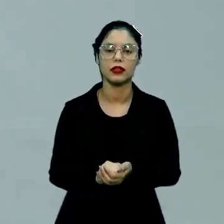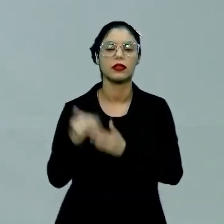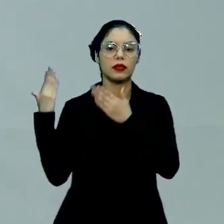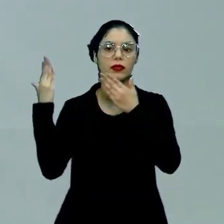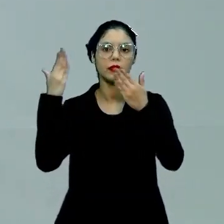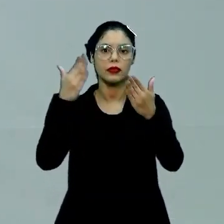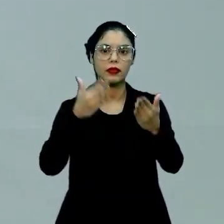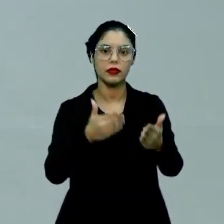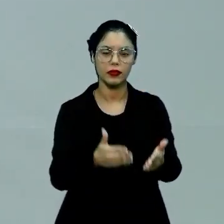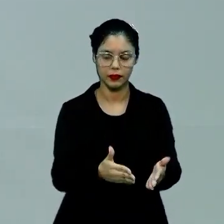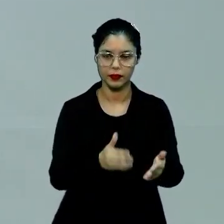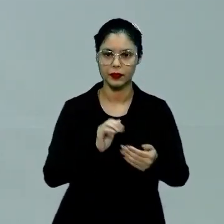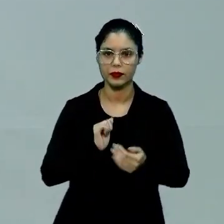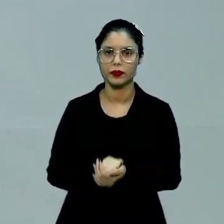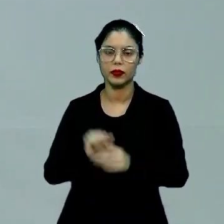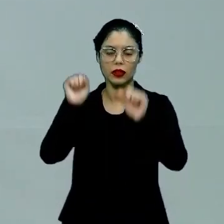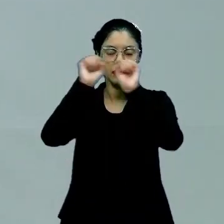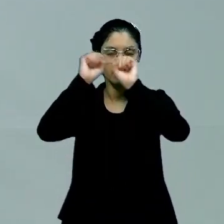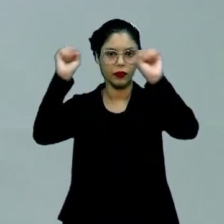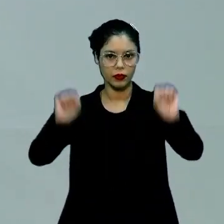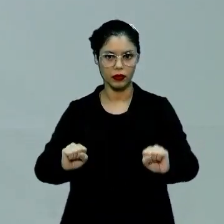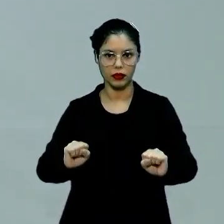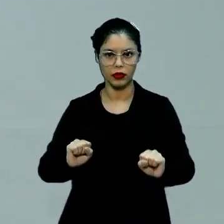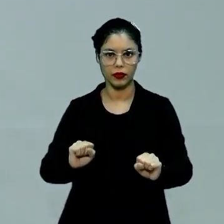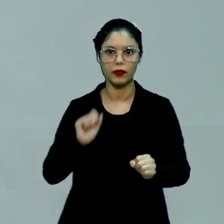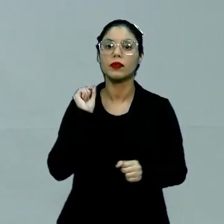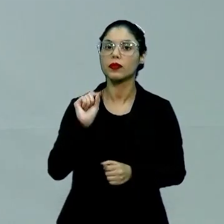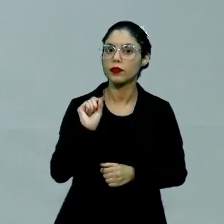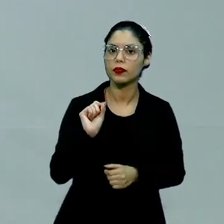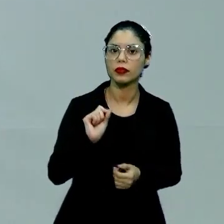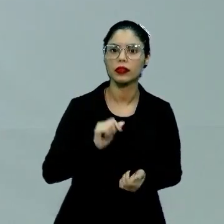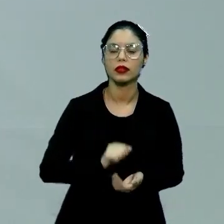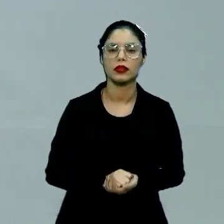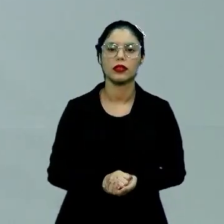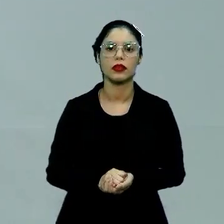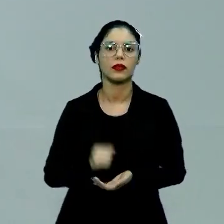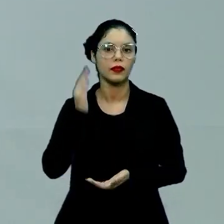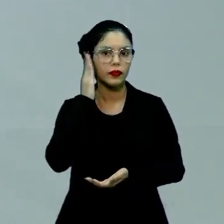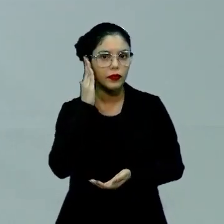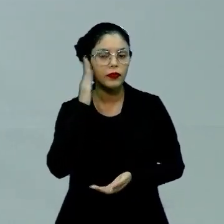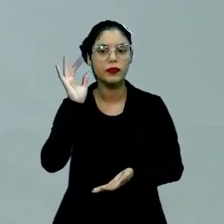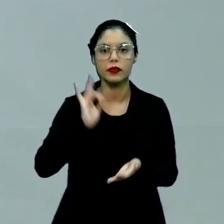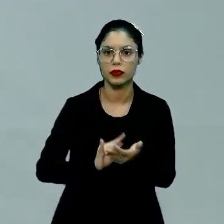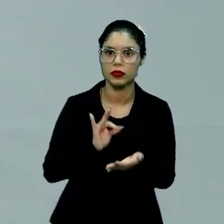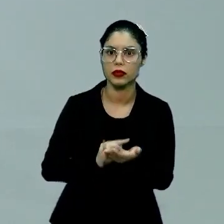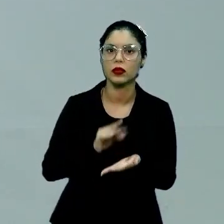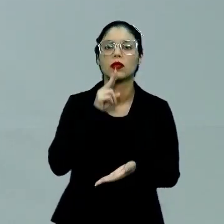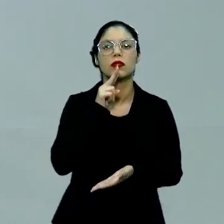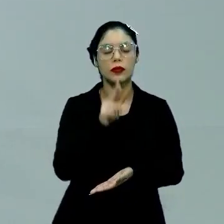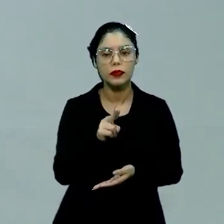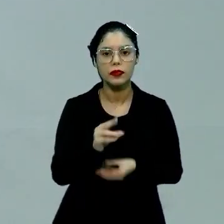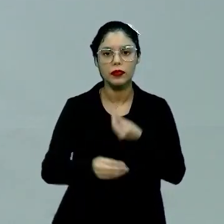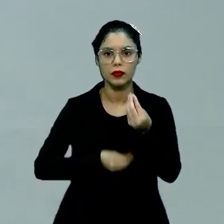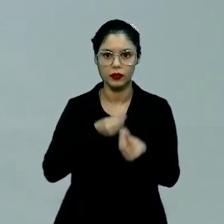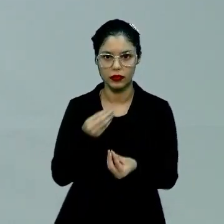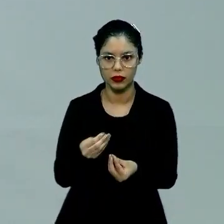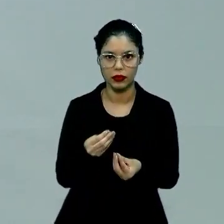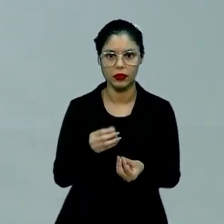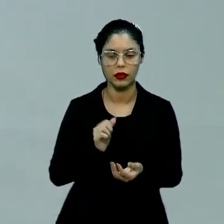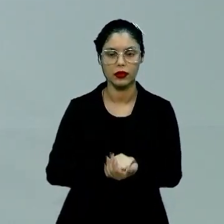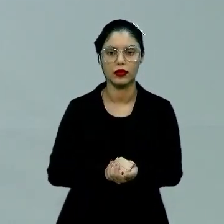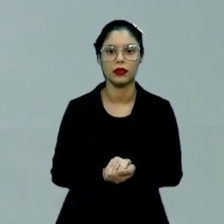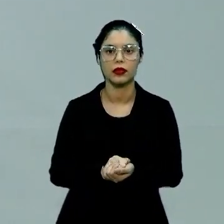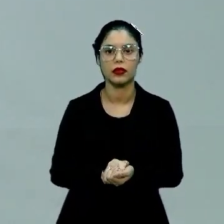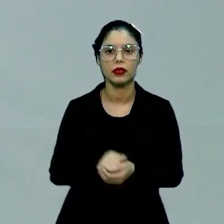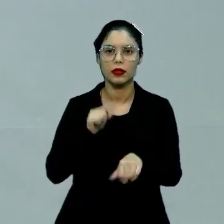direcionamento da sistematização das questões. O que é isso? É entender de fato como responder essa questão. Então você vai ter